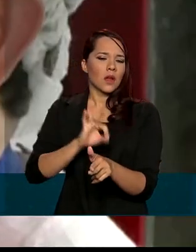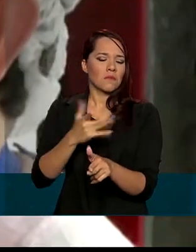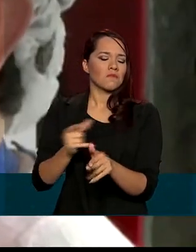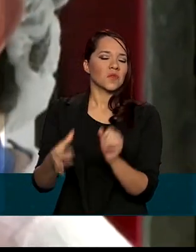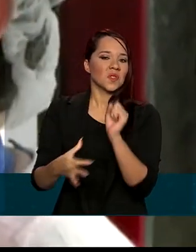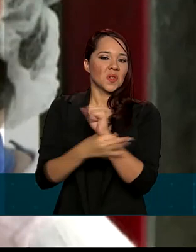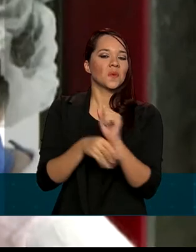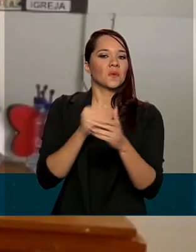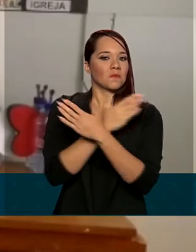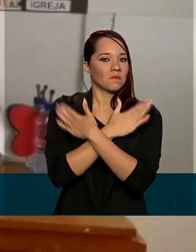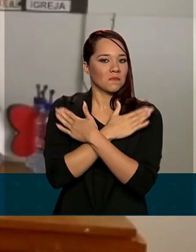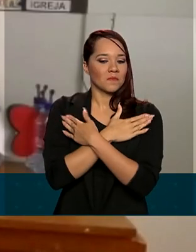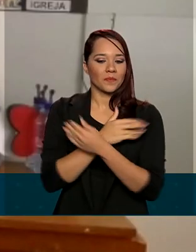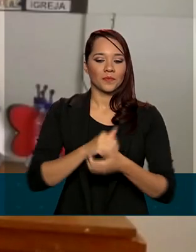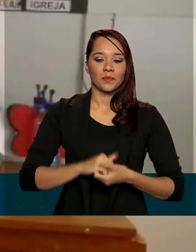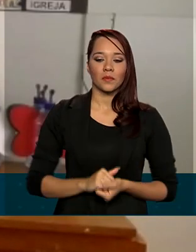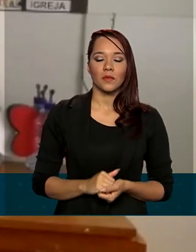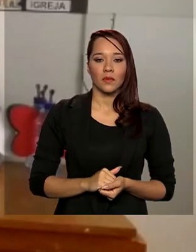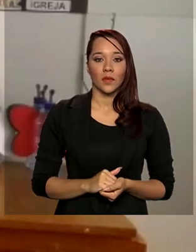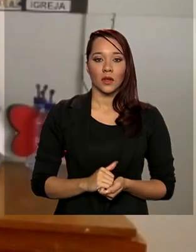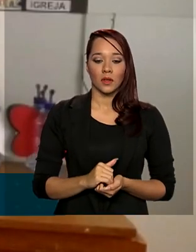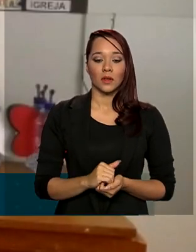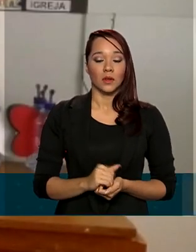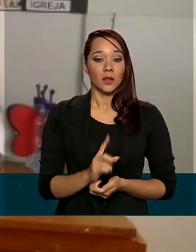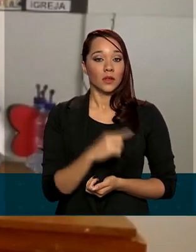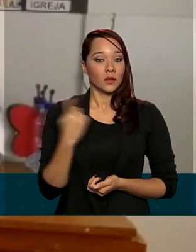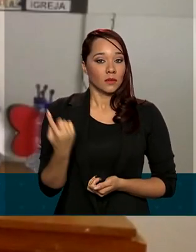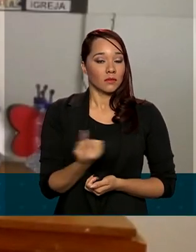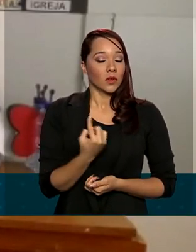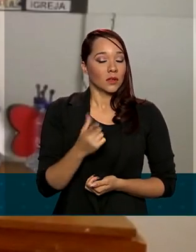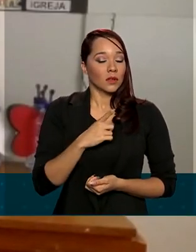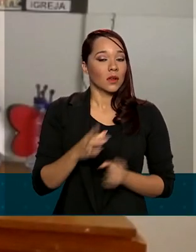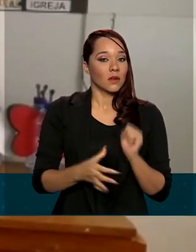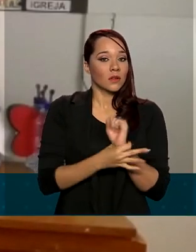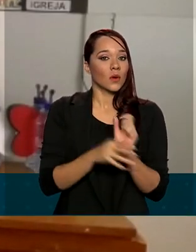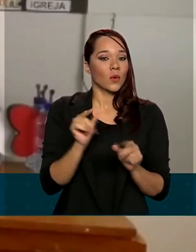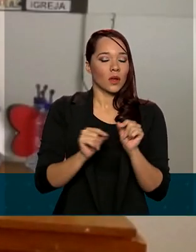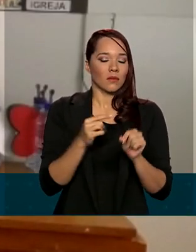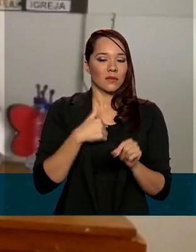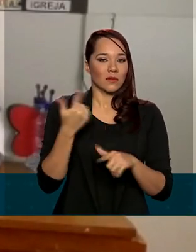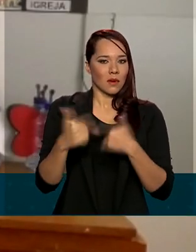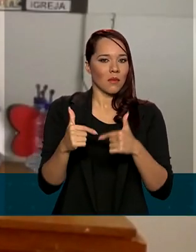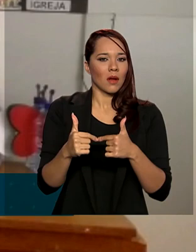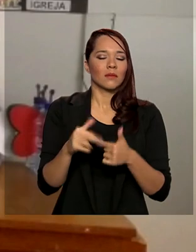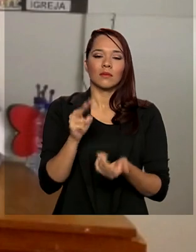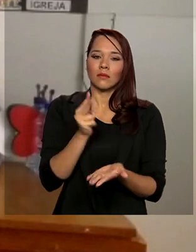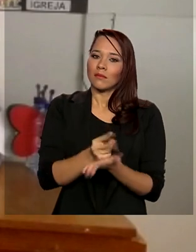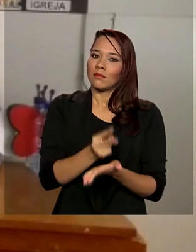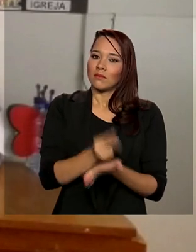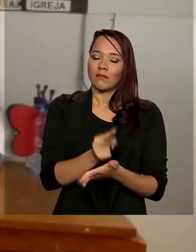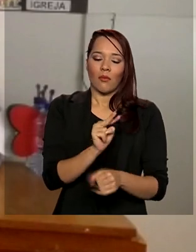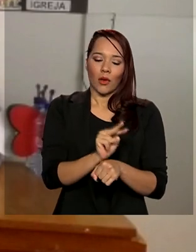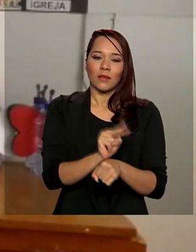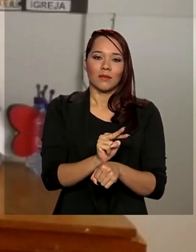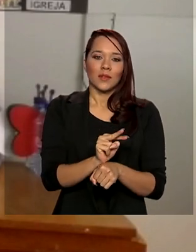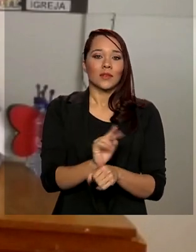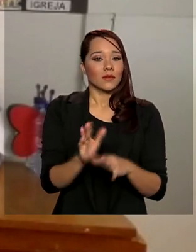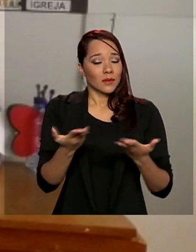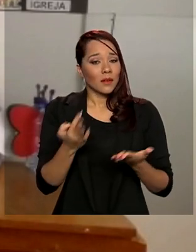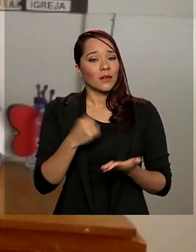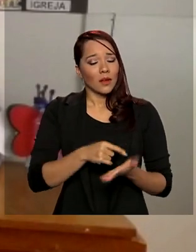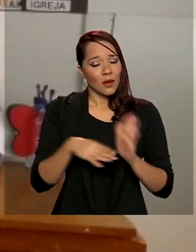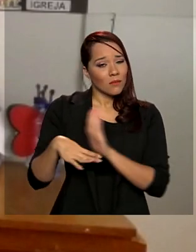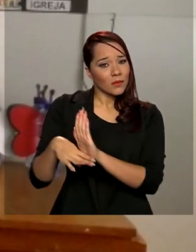seguro desemprego. Nós temos a garantia de que nosso emprego vai ser mantido. Então, de certa forma, é um